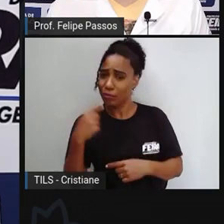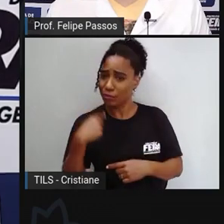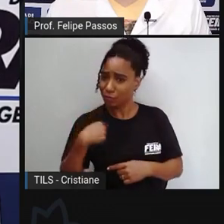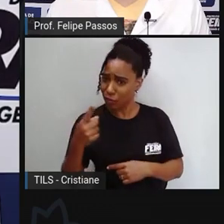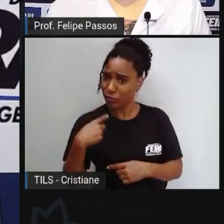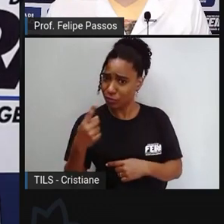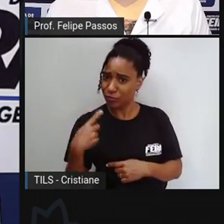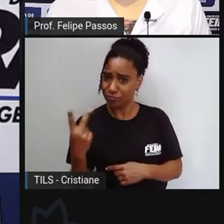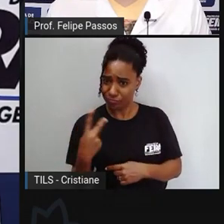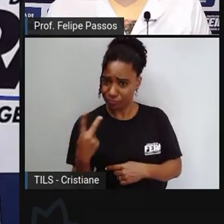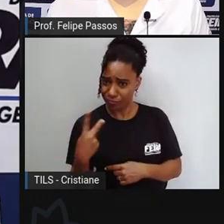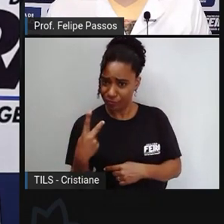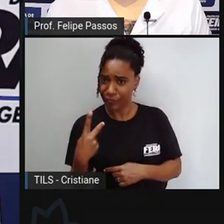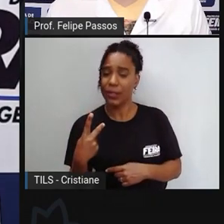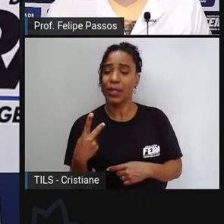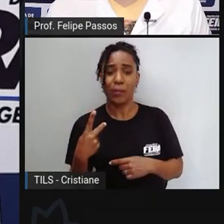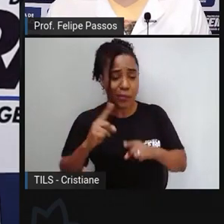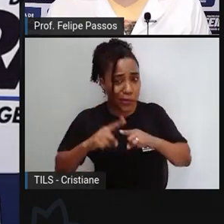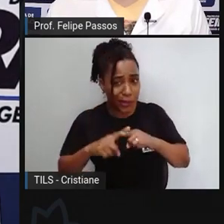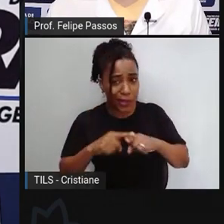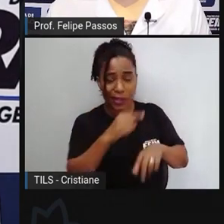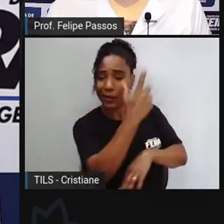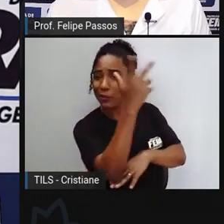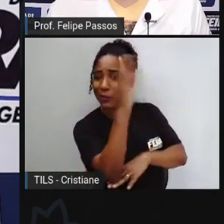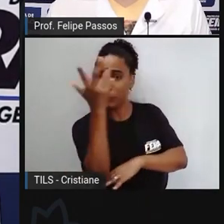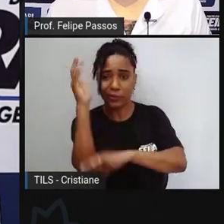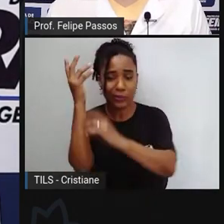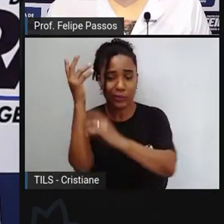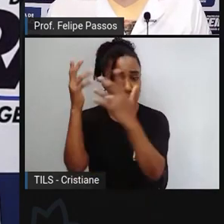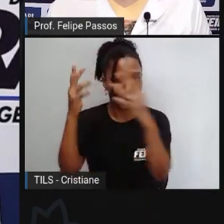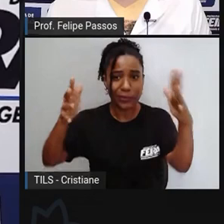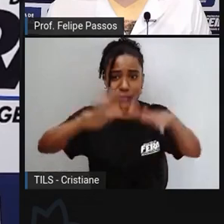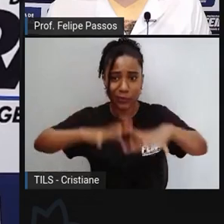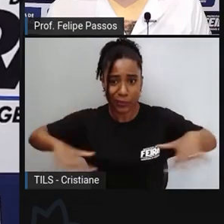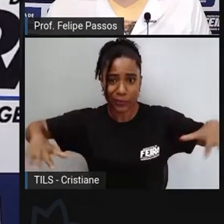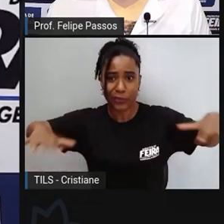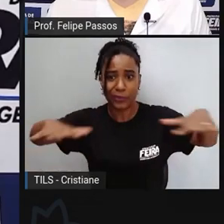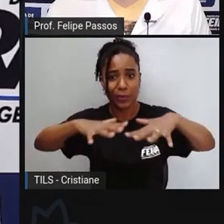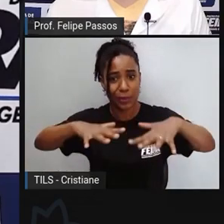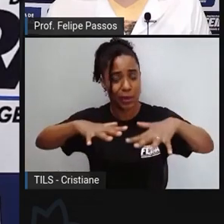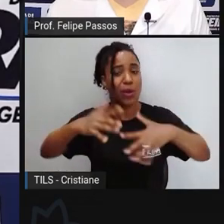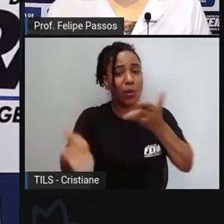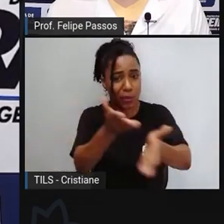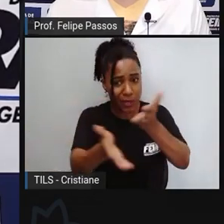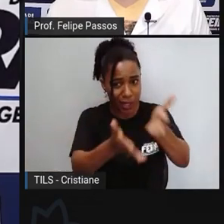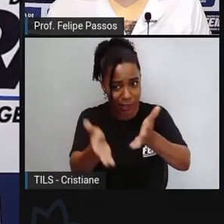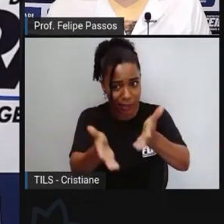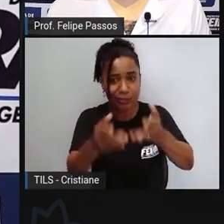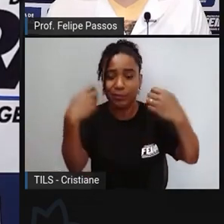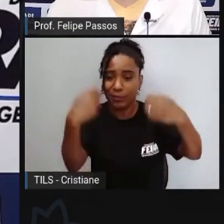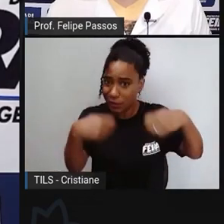ambiente é uma questão importante e nós já estamos em 1991